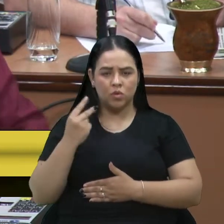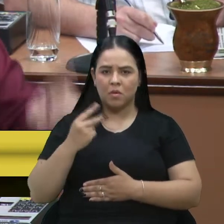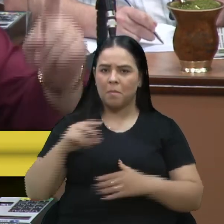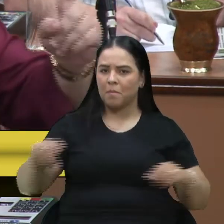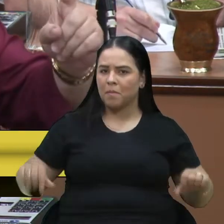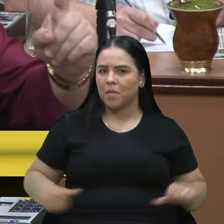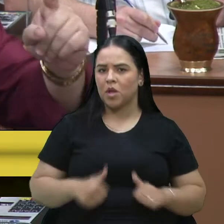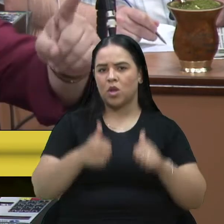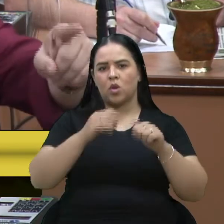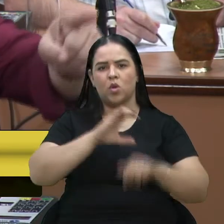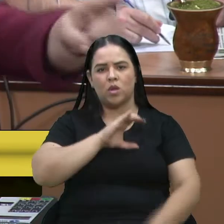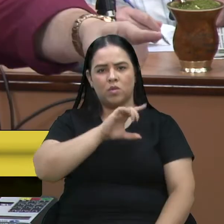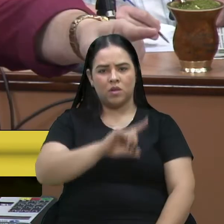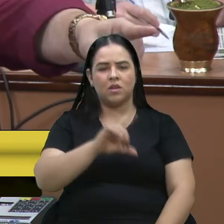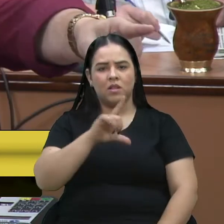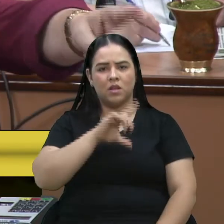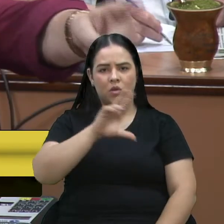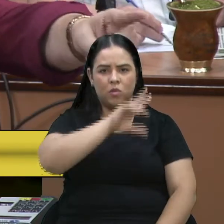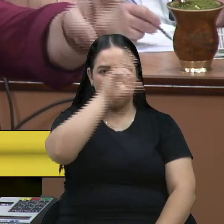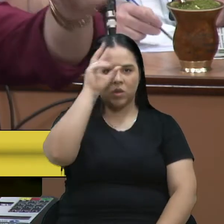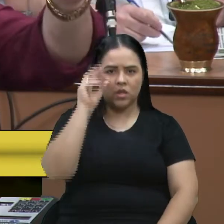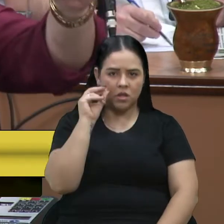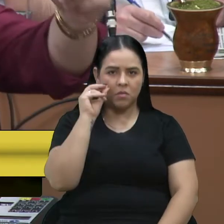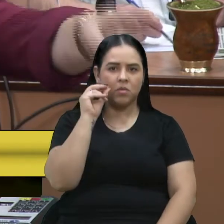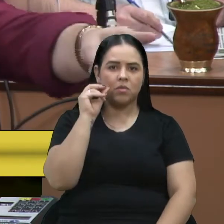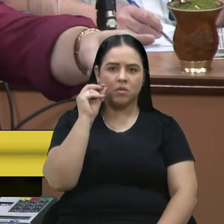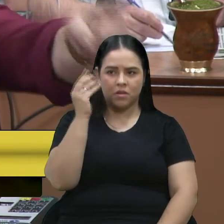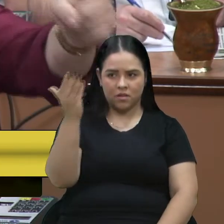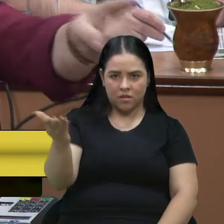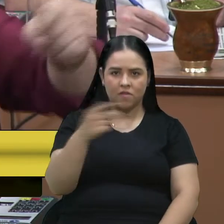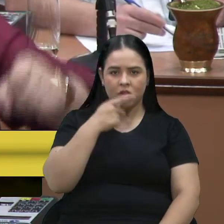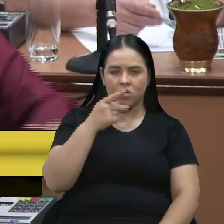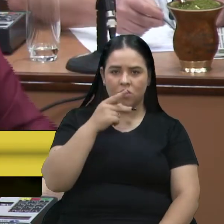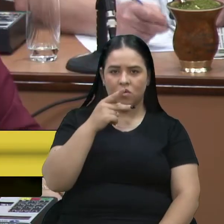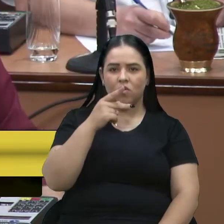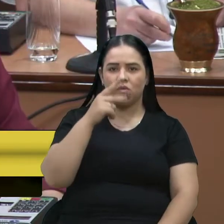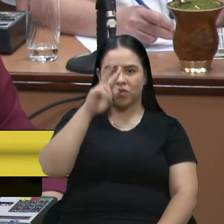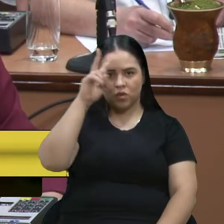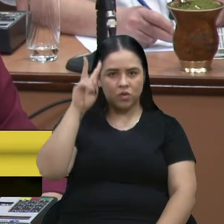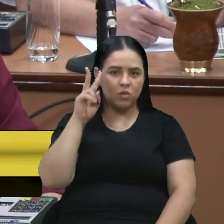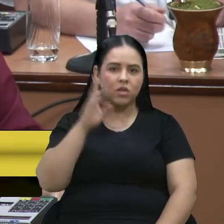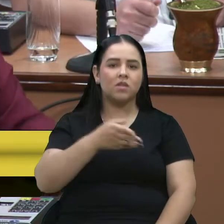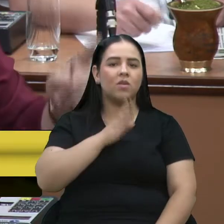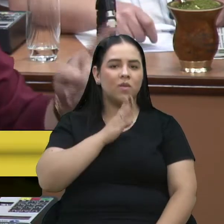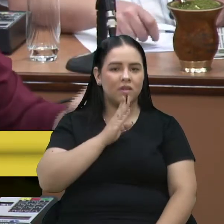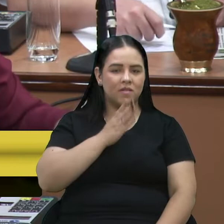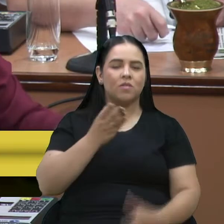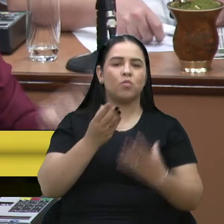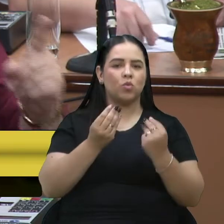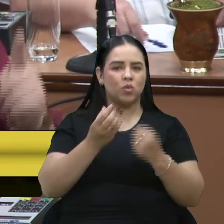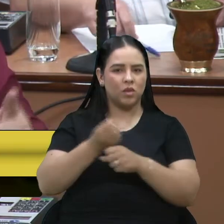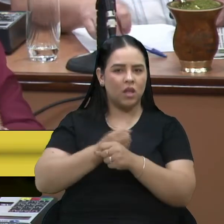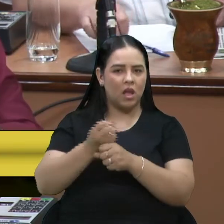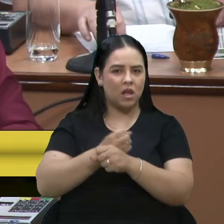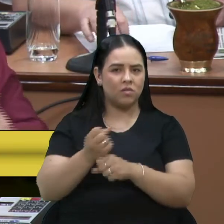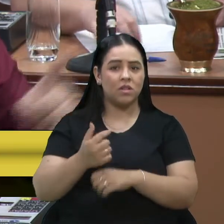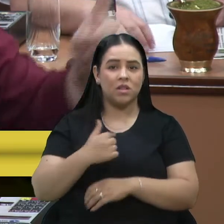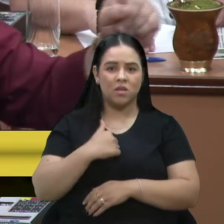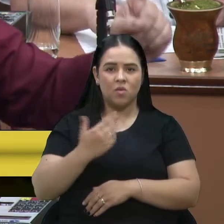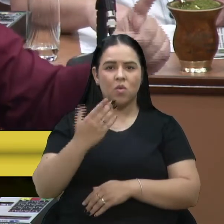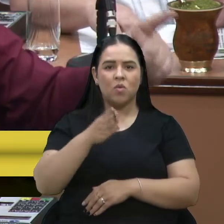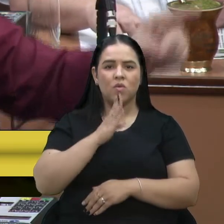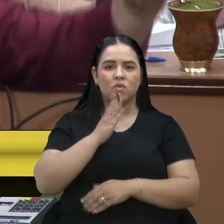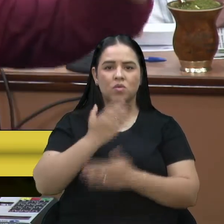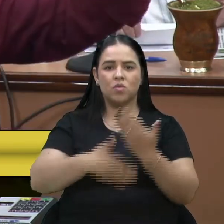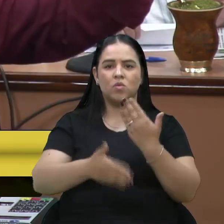distrital que teve no município pela palavra do vereador o ex que conhece ele há muitos anos. Vou honrar e conheço a cada bairro